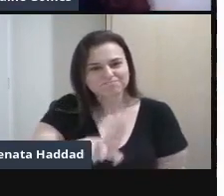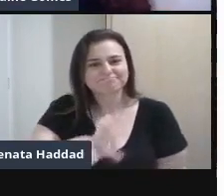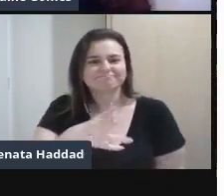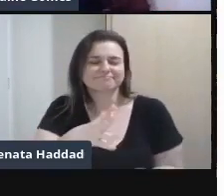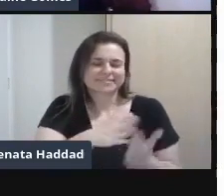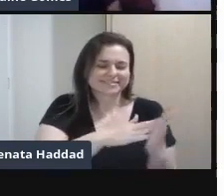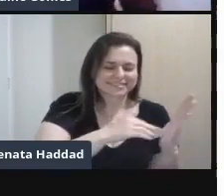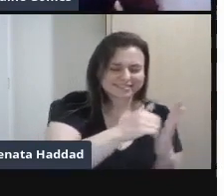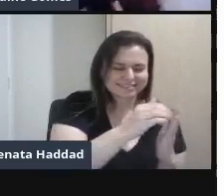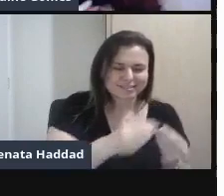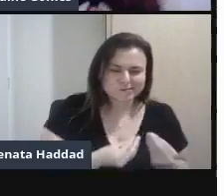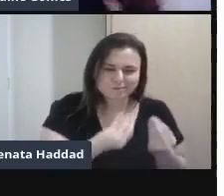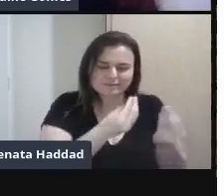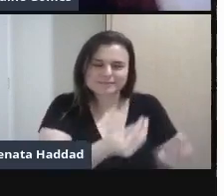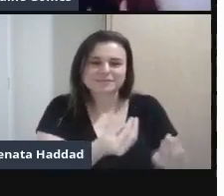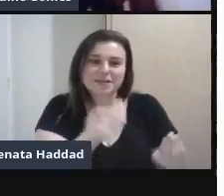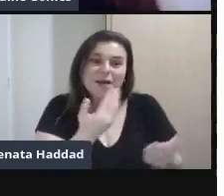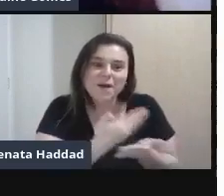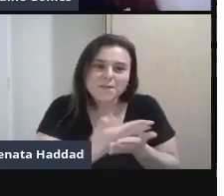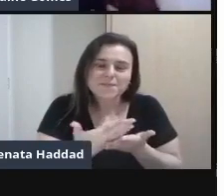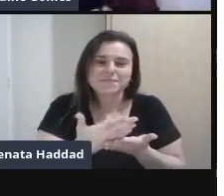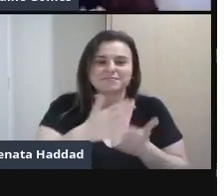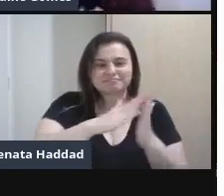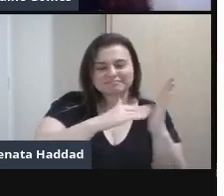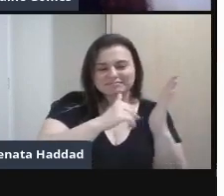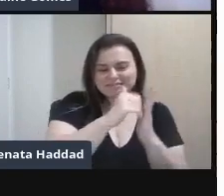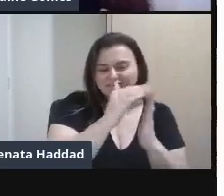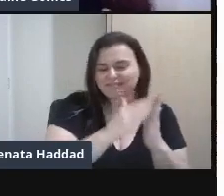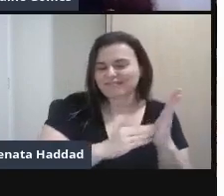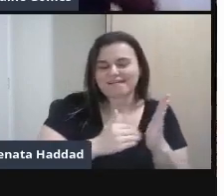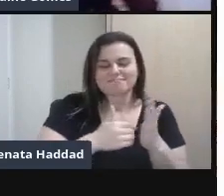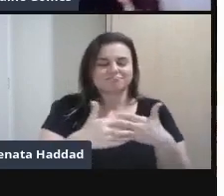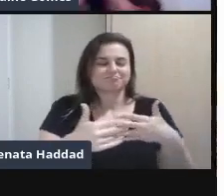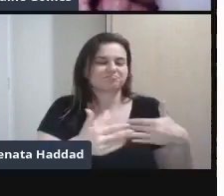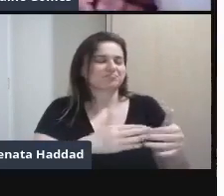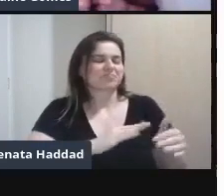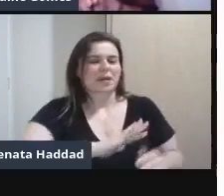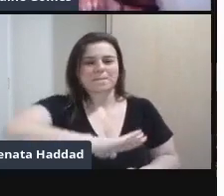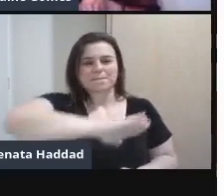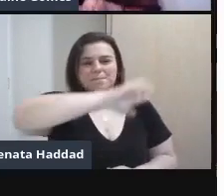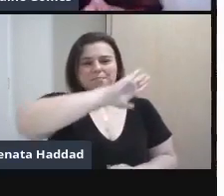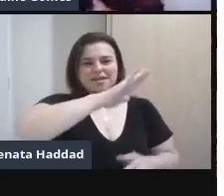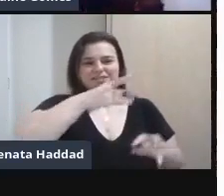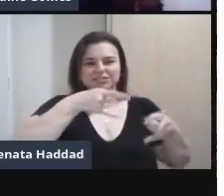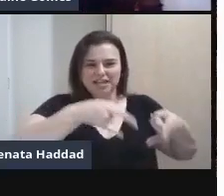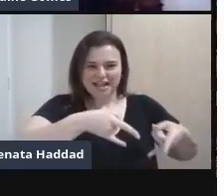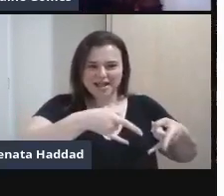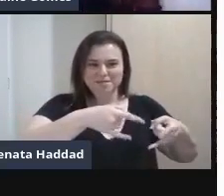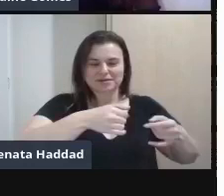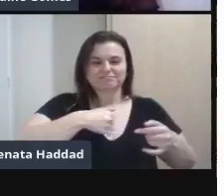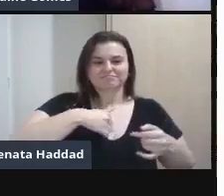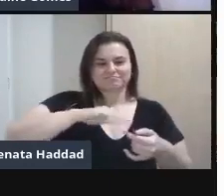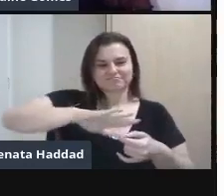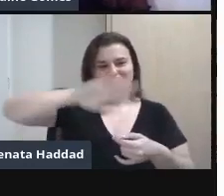dados E ela Começa a pintar Até mesmo Na parede Ali da Da cama Que encostava A cama Ela